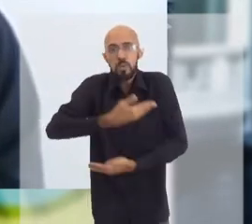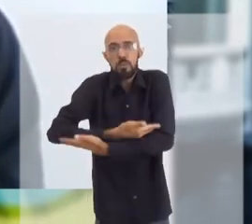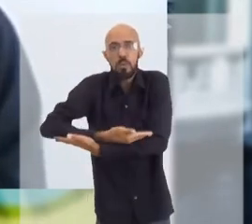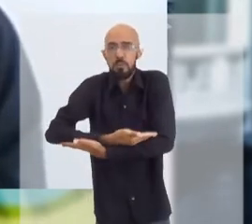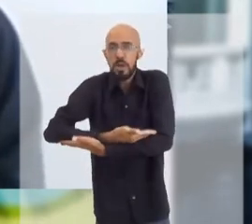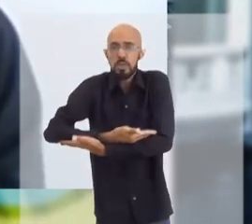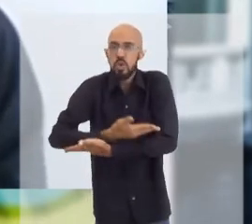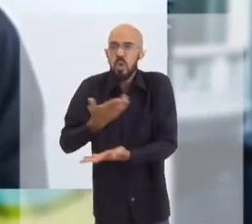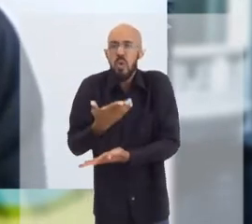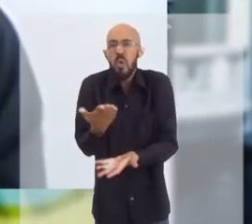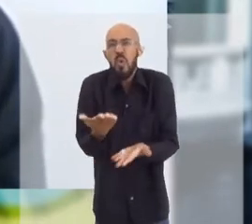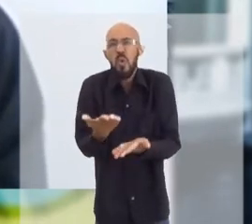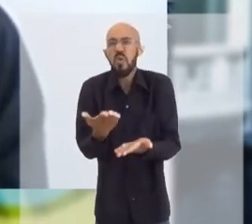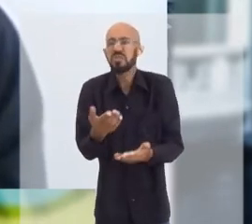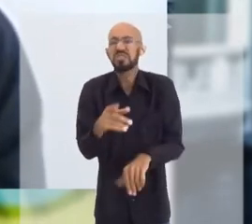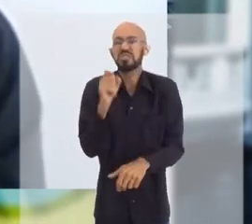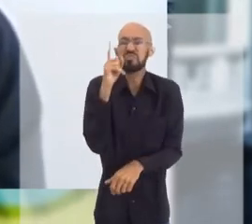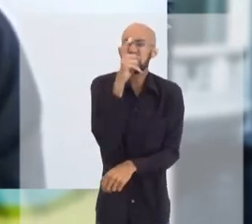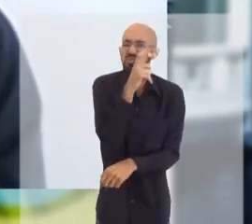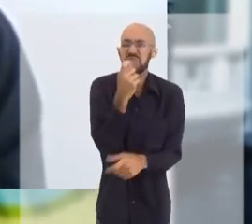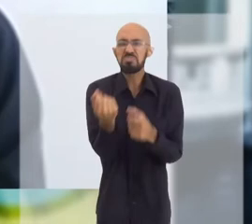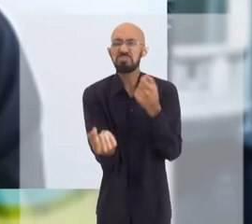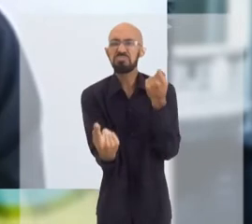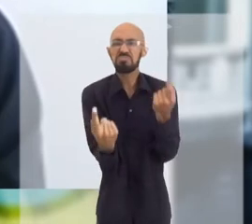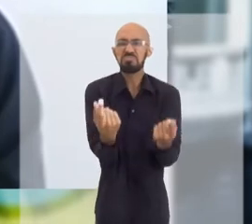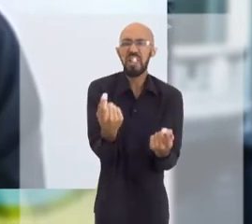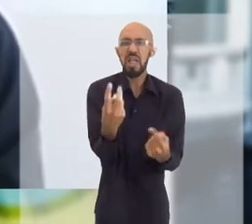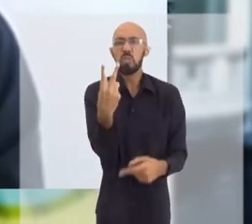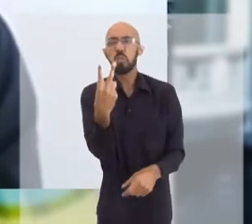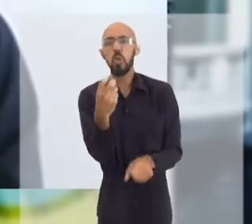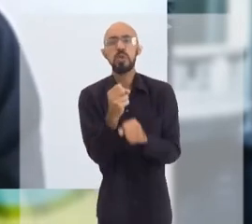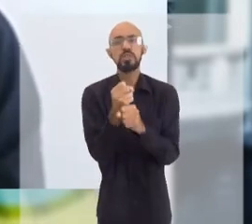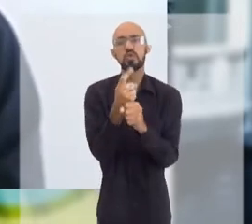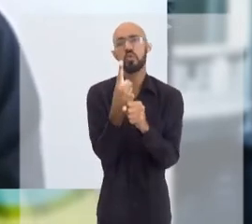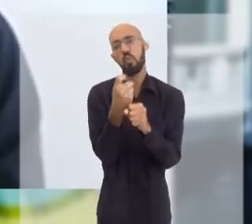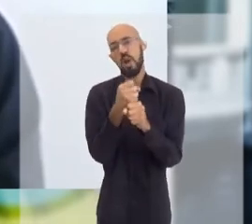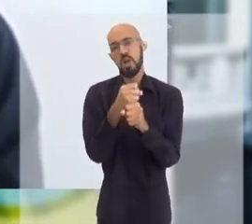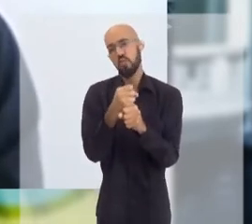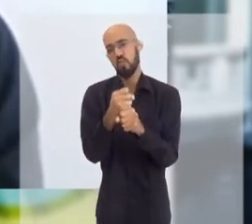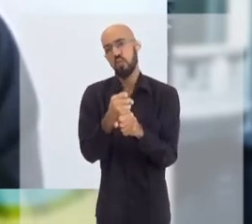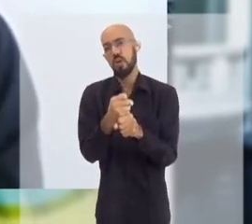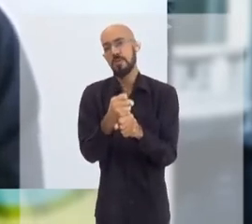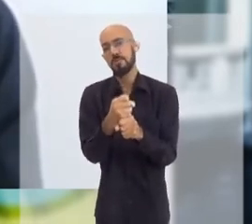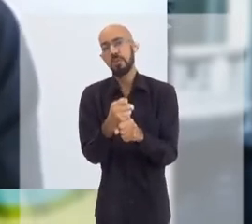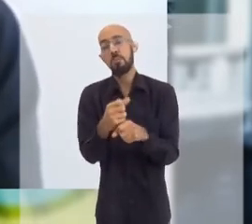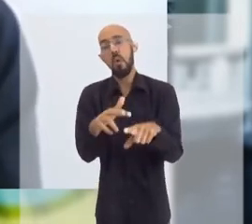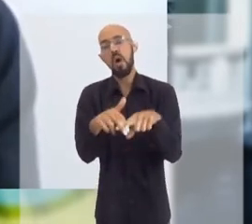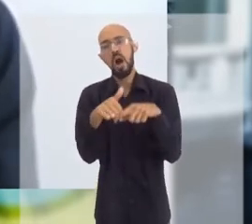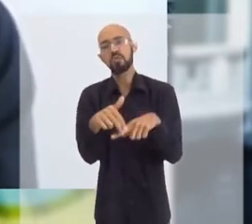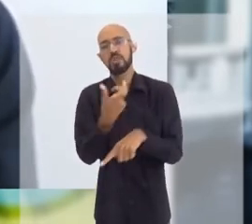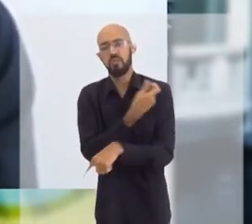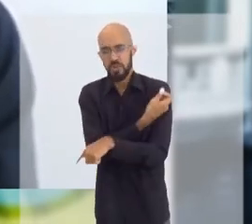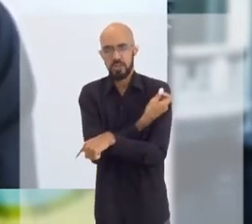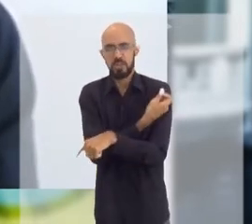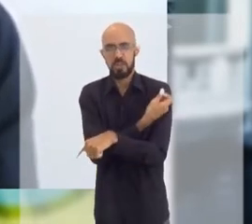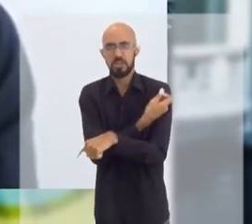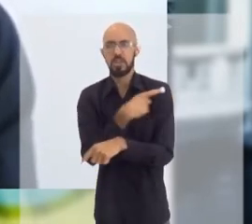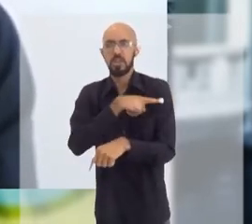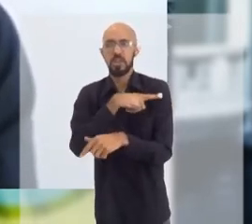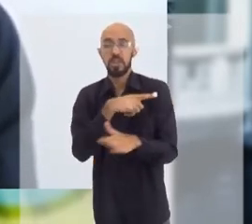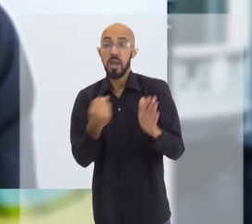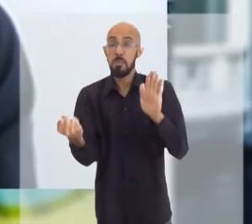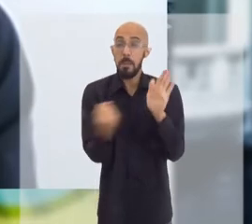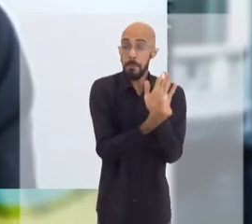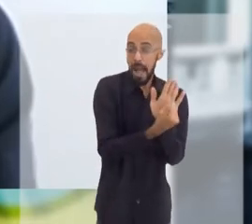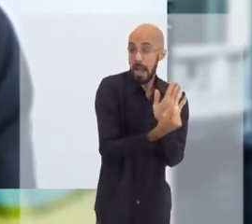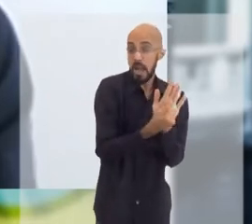consultório, hoje eu atendo dois por ano de casos de cataporas por conta da vacinação, as vacinas trazem um impacto que a